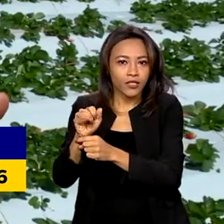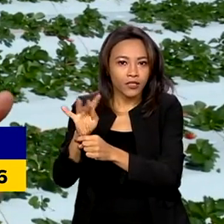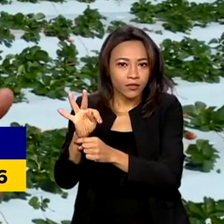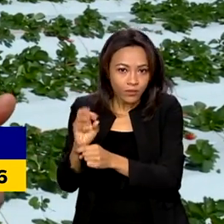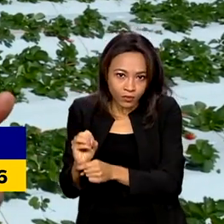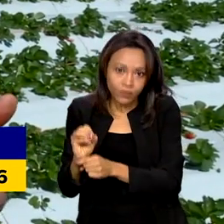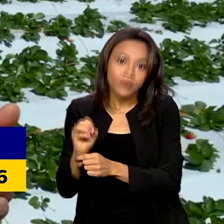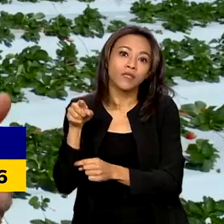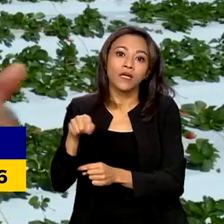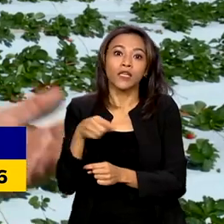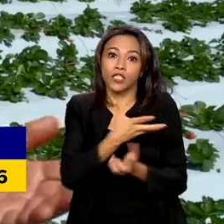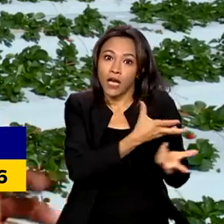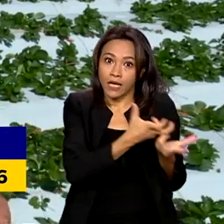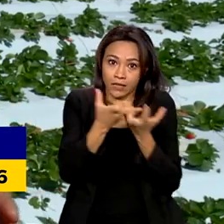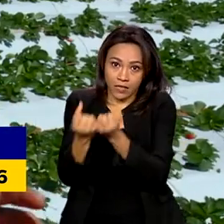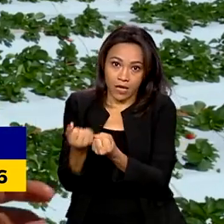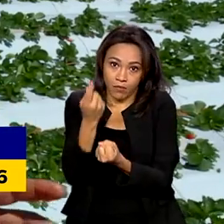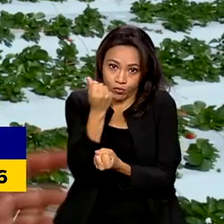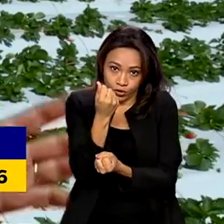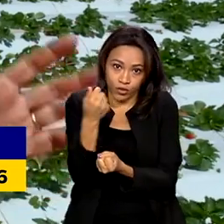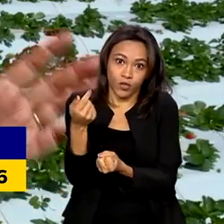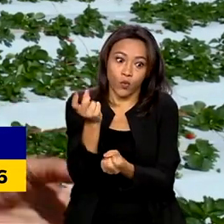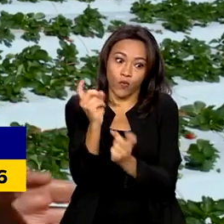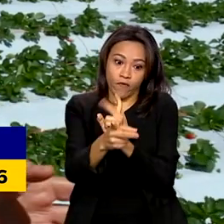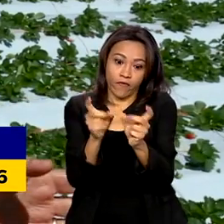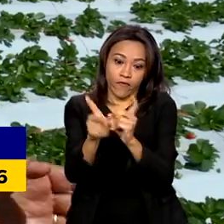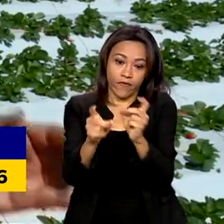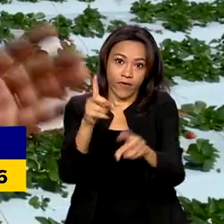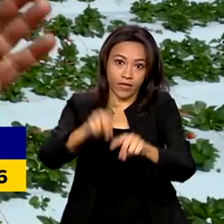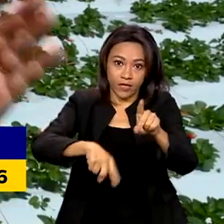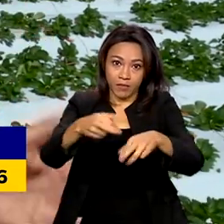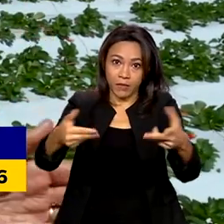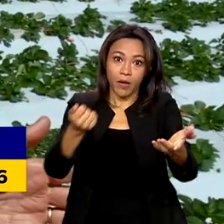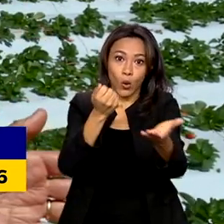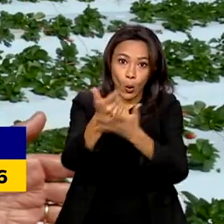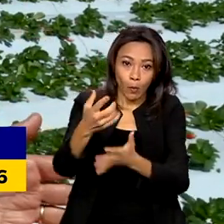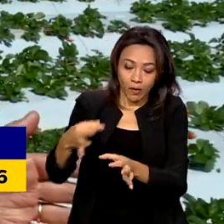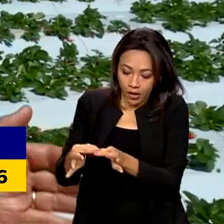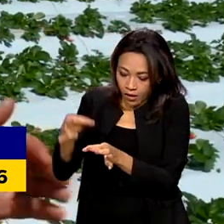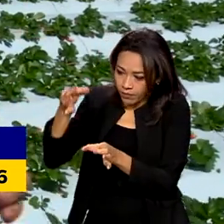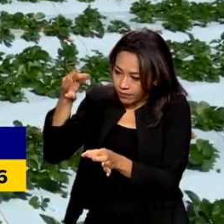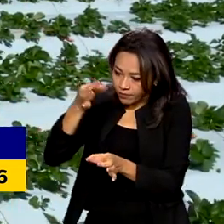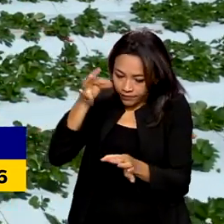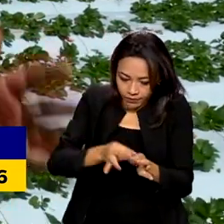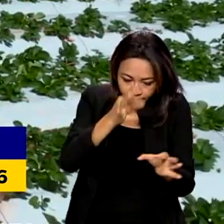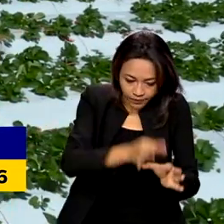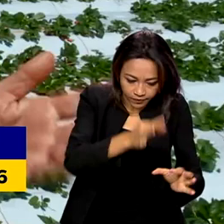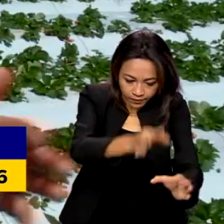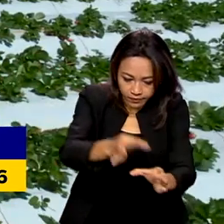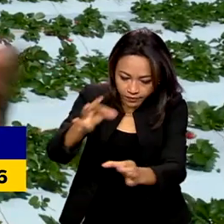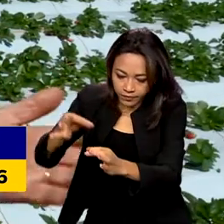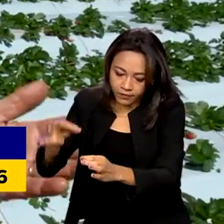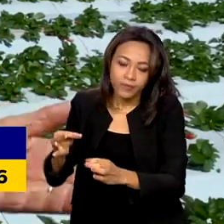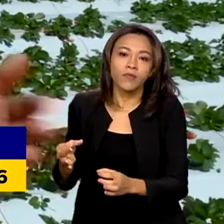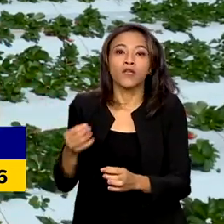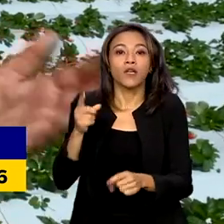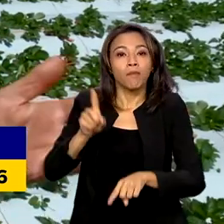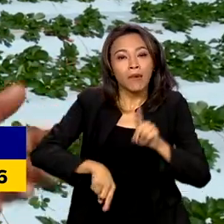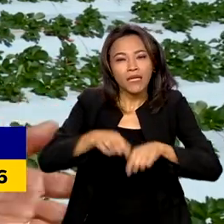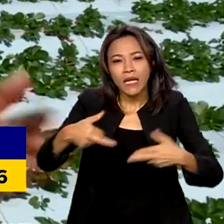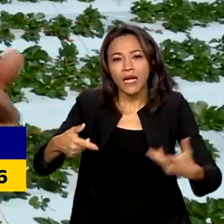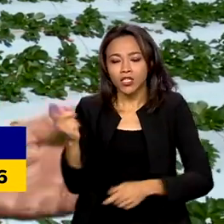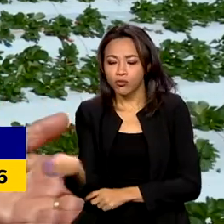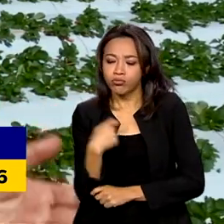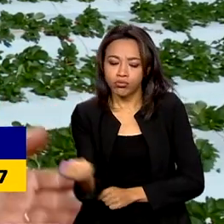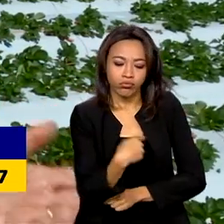que a gente recebe do PA com a venda dos produtos para comprar mudas, para comprar estrutura de irrigação e para comprar